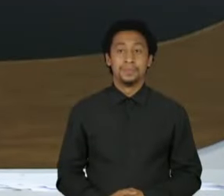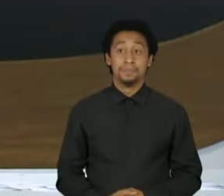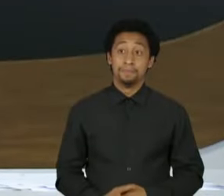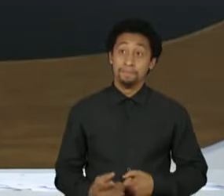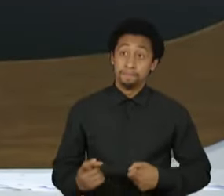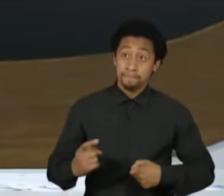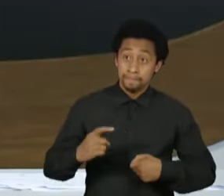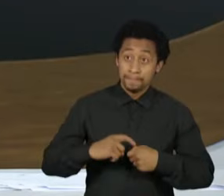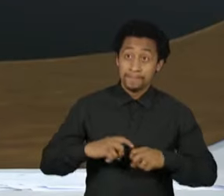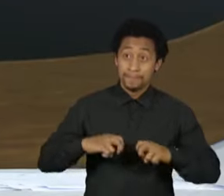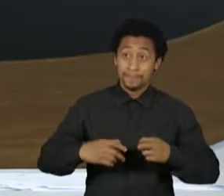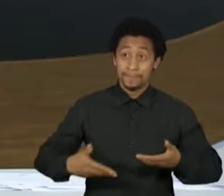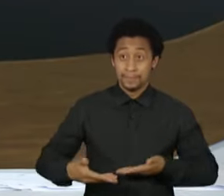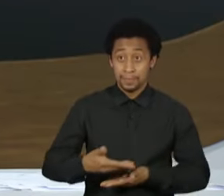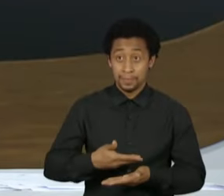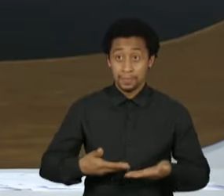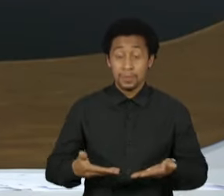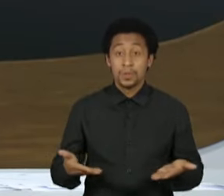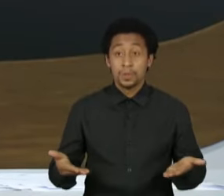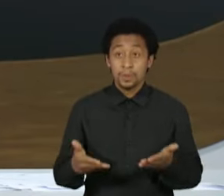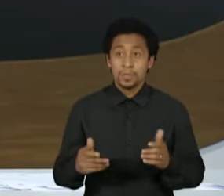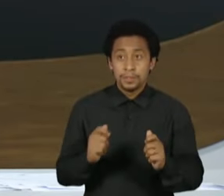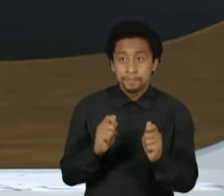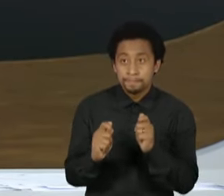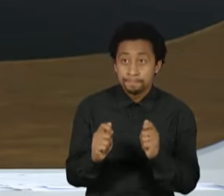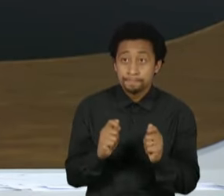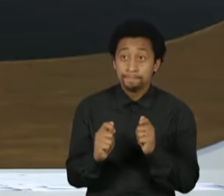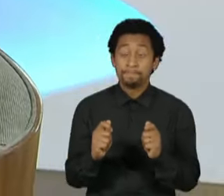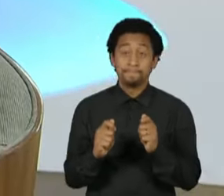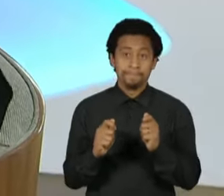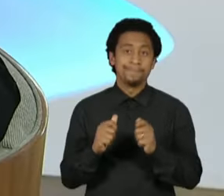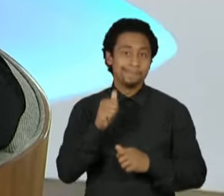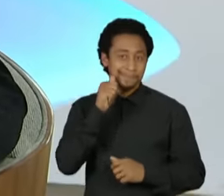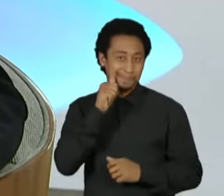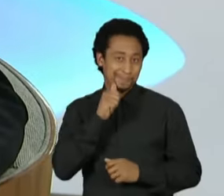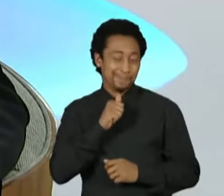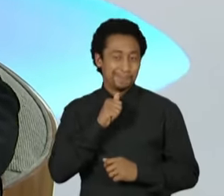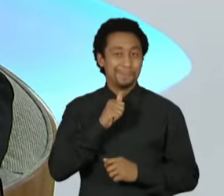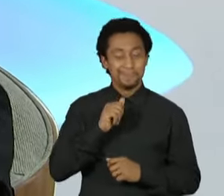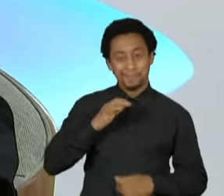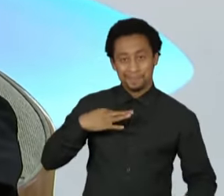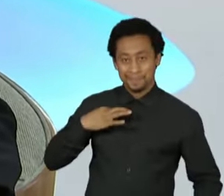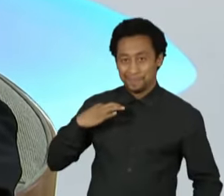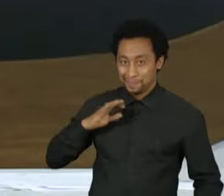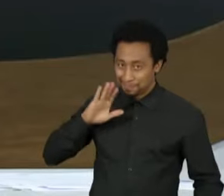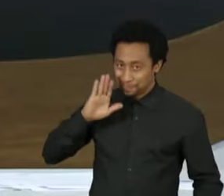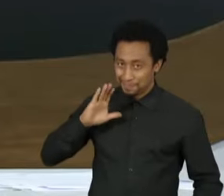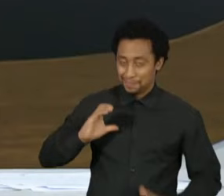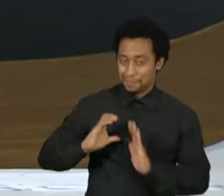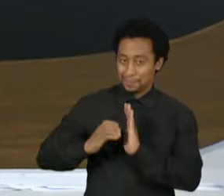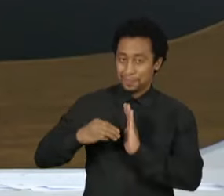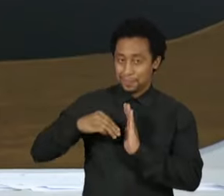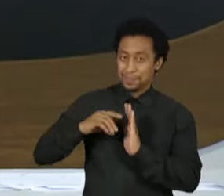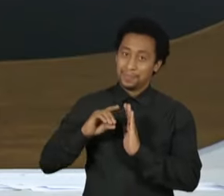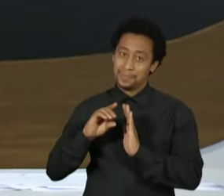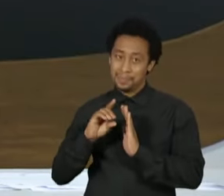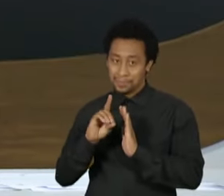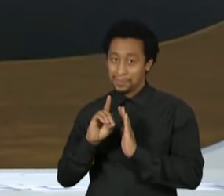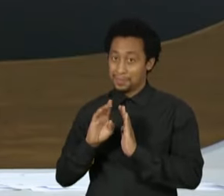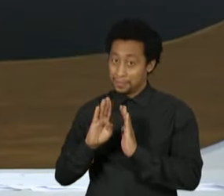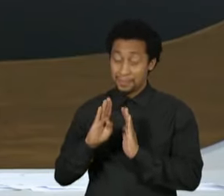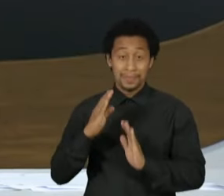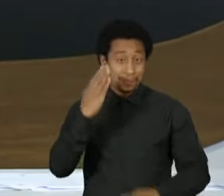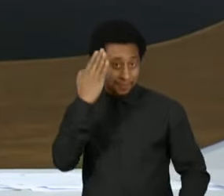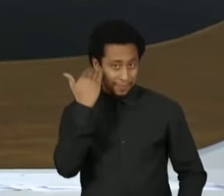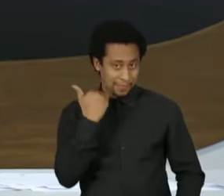Estamos de volta com Roda Viva, que hoje entrevista a candidata do MDB, Simone Tebet. A senhora tem sido crítica à PEC dos